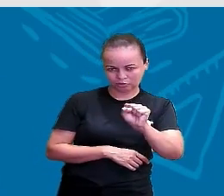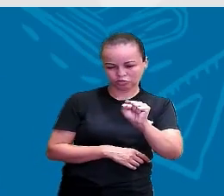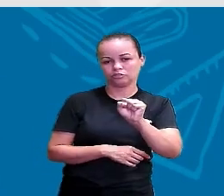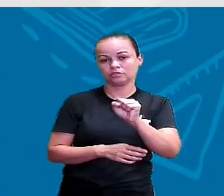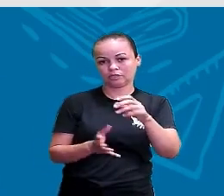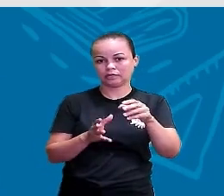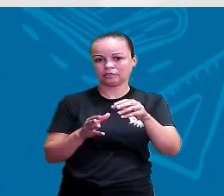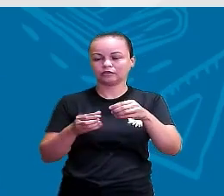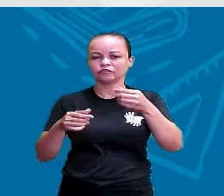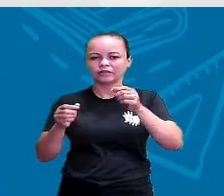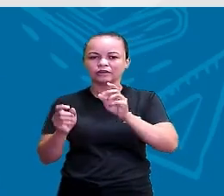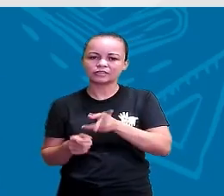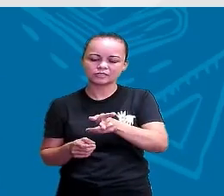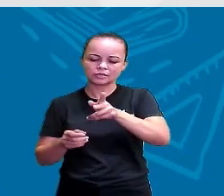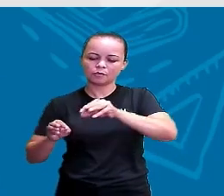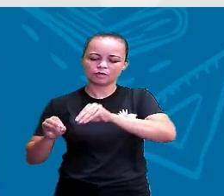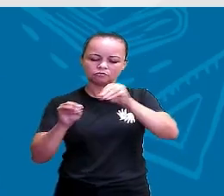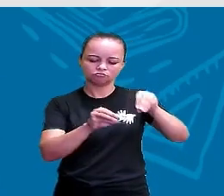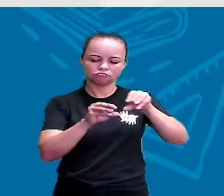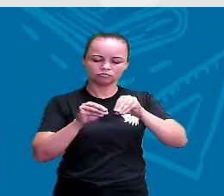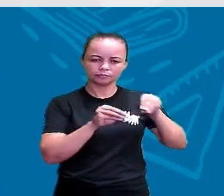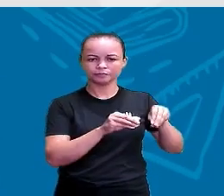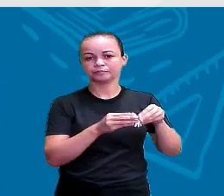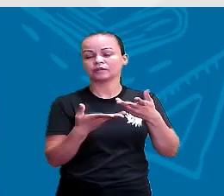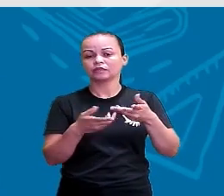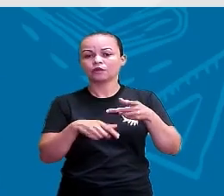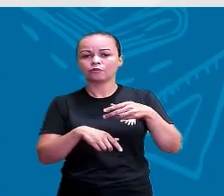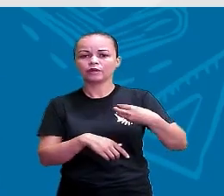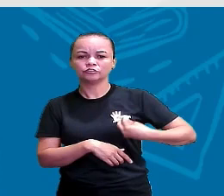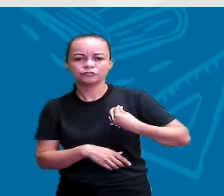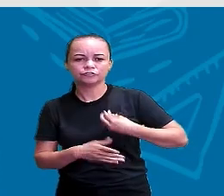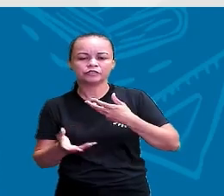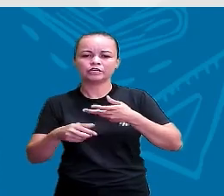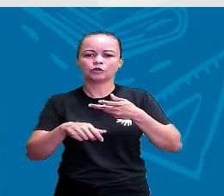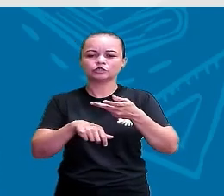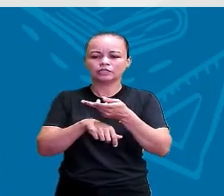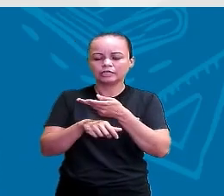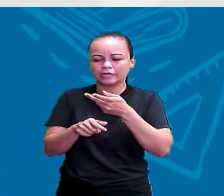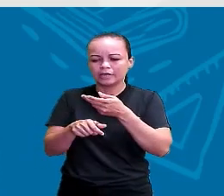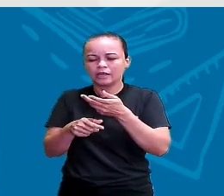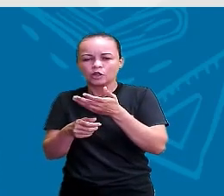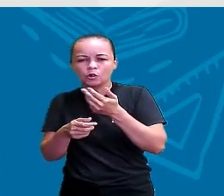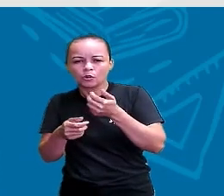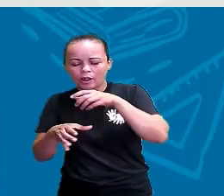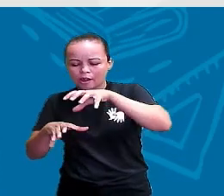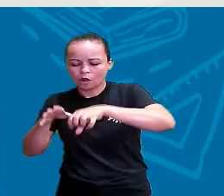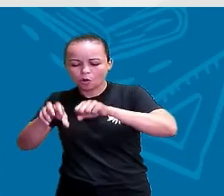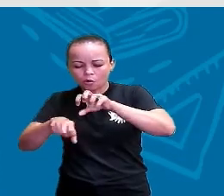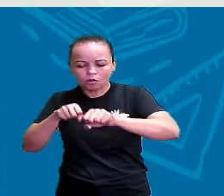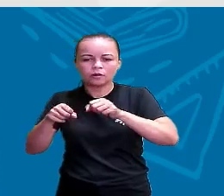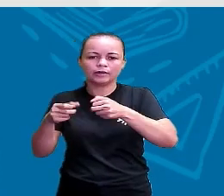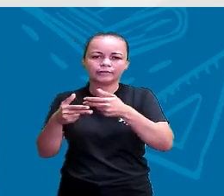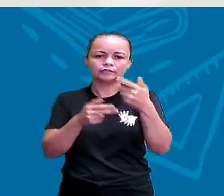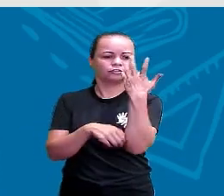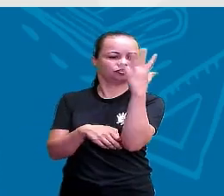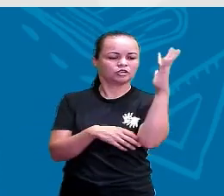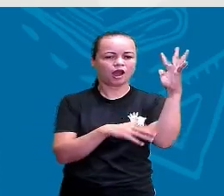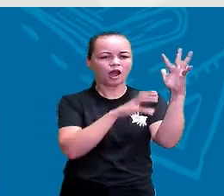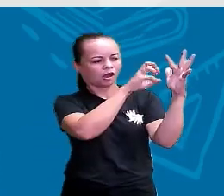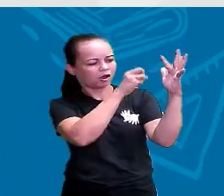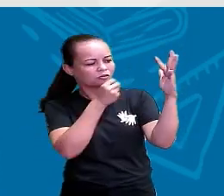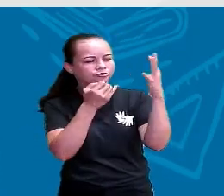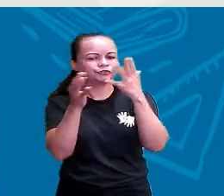slide, tá? Então, eles viviam da caça, eles viviam da pesca, da coleta dos vegetais de árvores, tá?